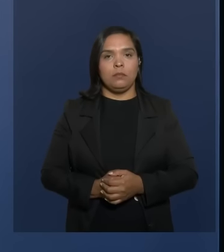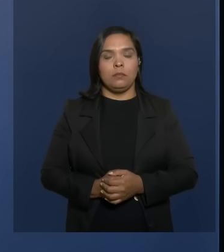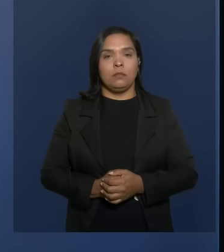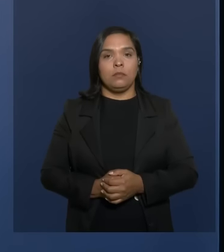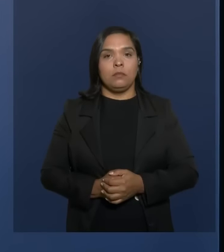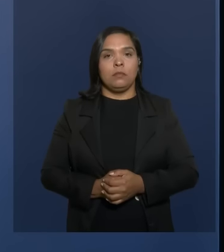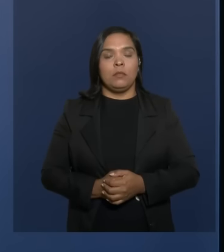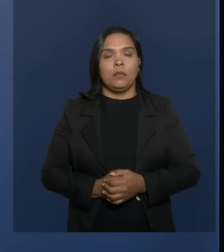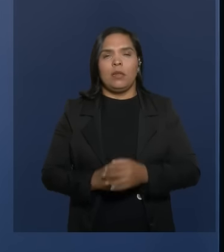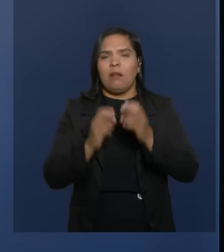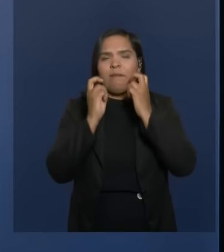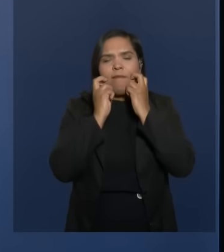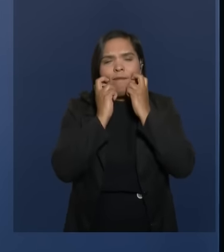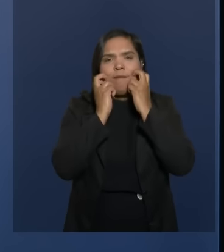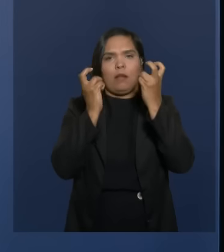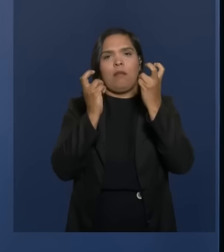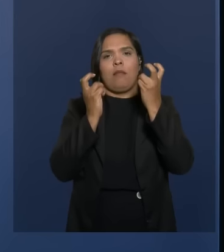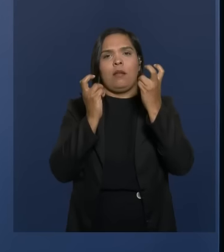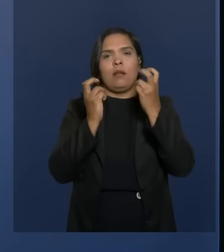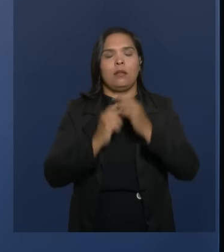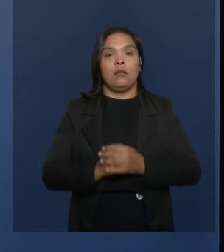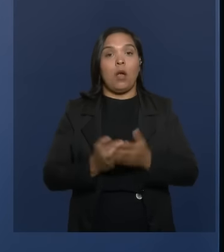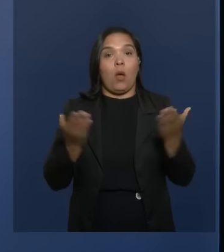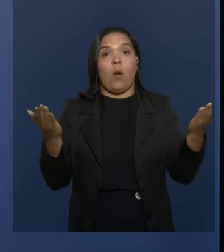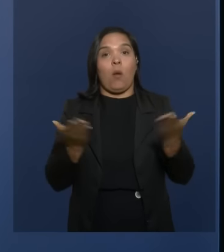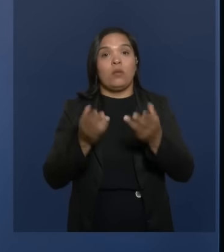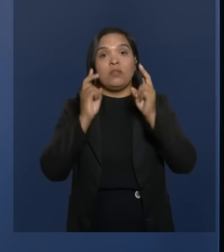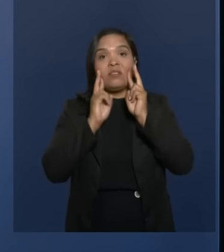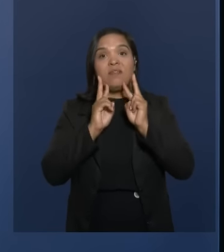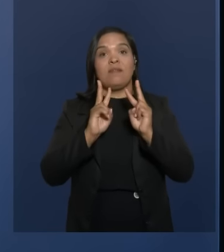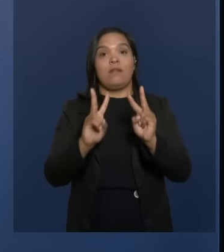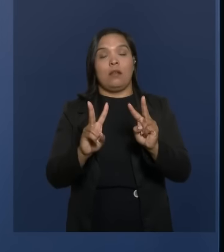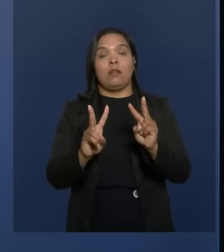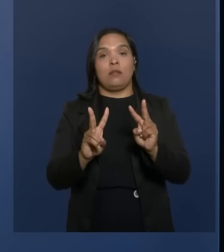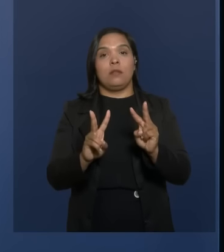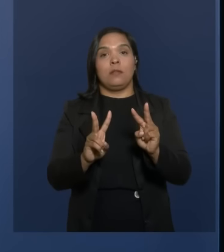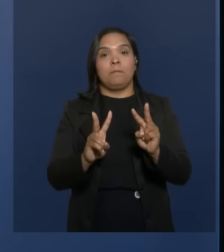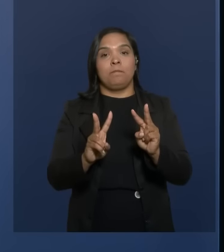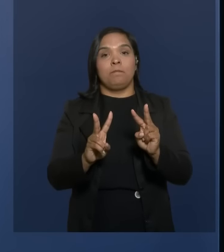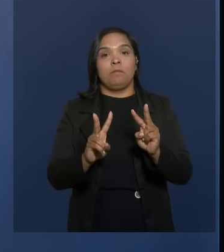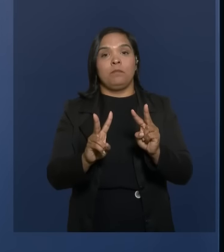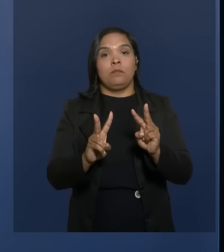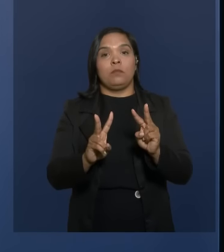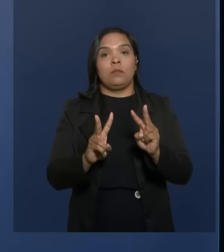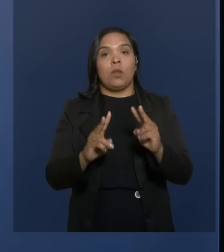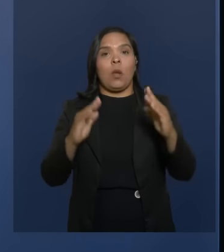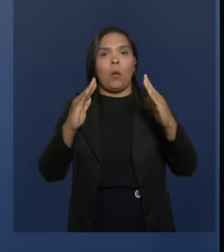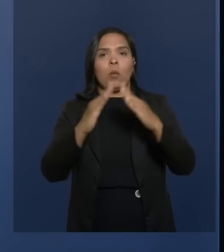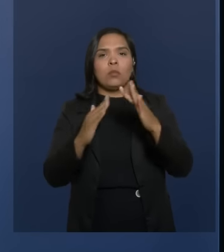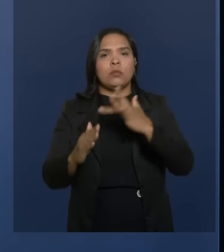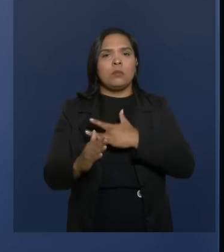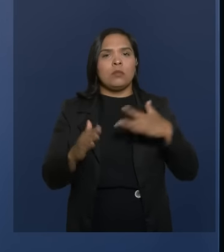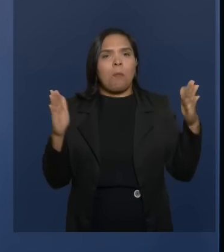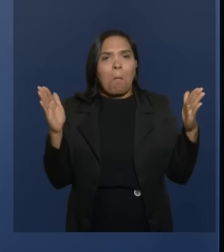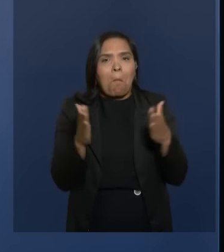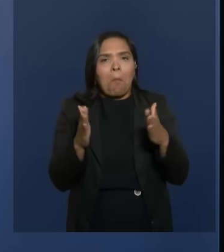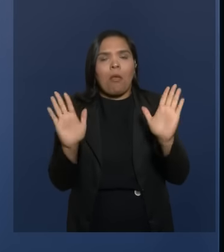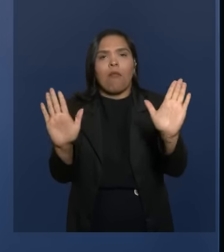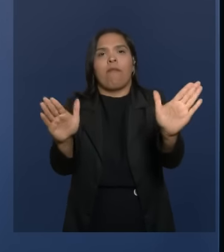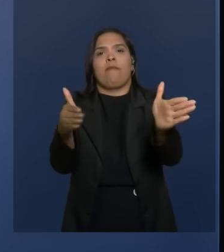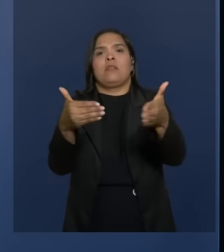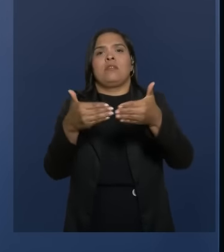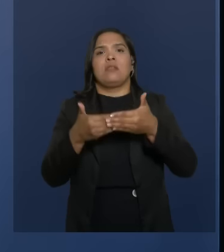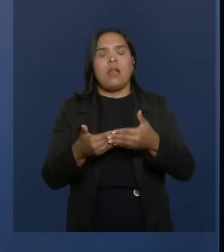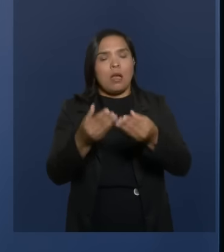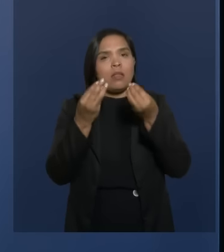É uma vergonha, Marcos, a gente vê hoje os nossos, os postos de saúde fechados. Isso é